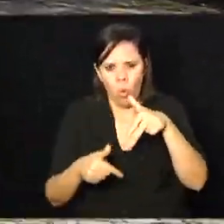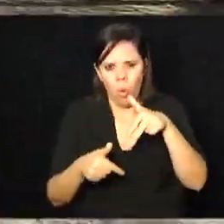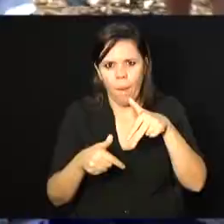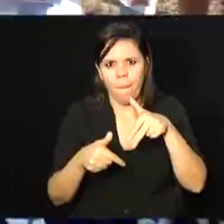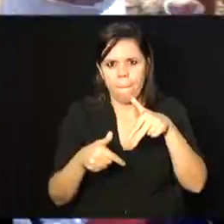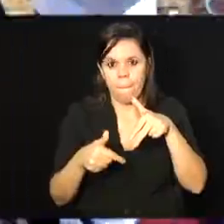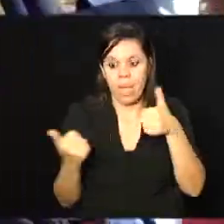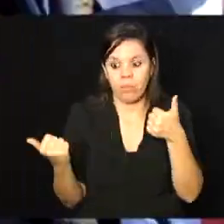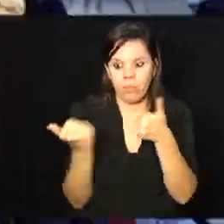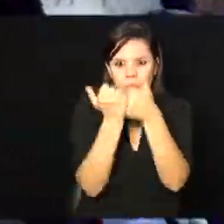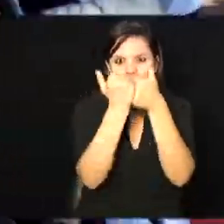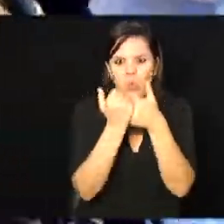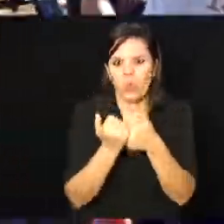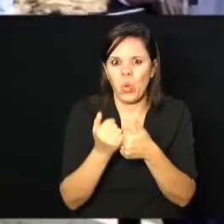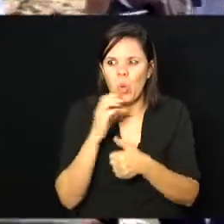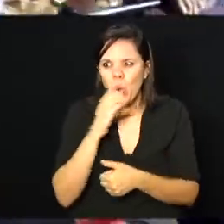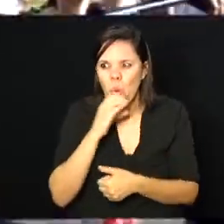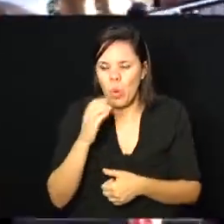para correr.